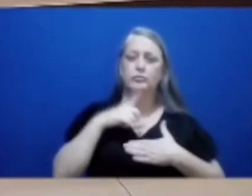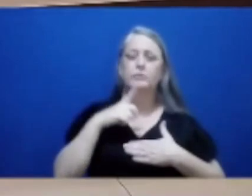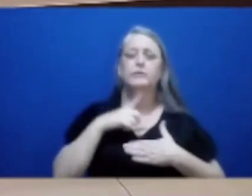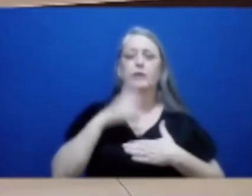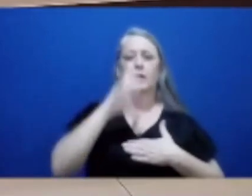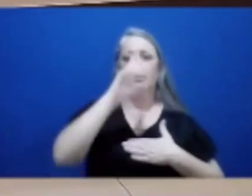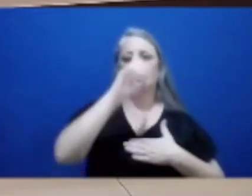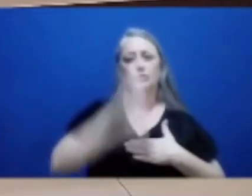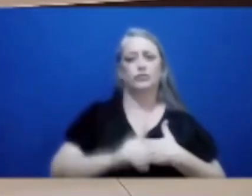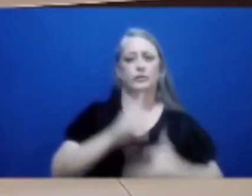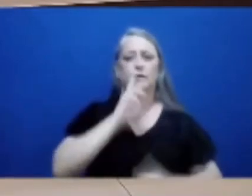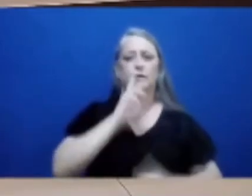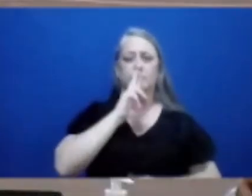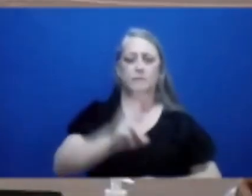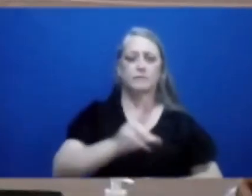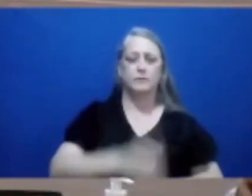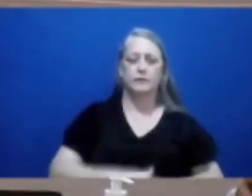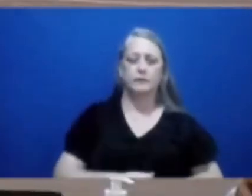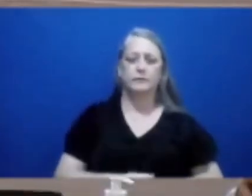Tá?